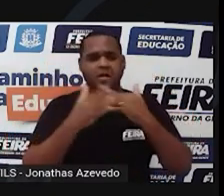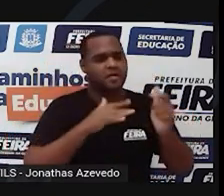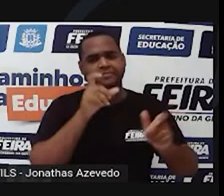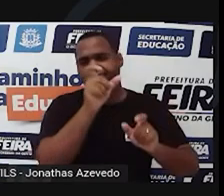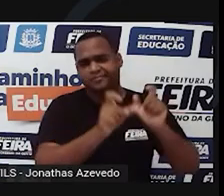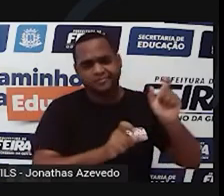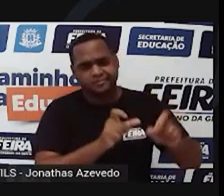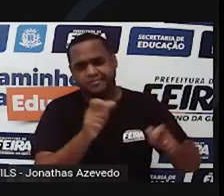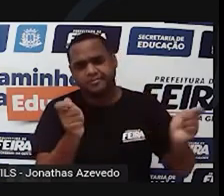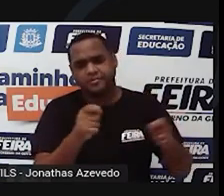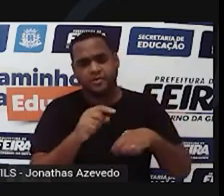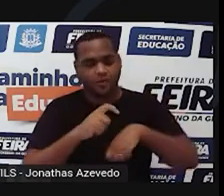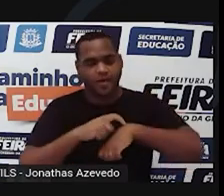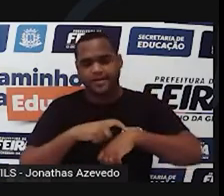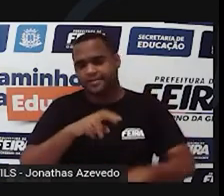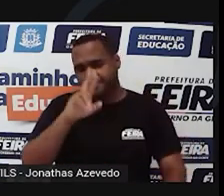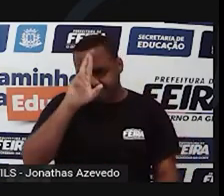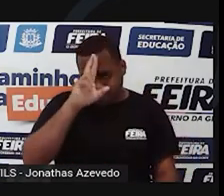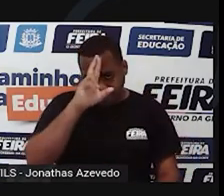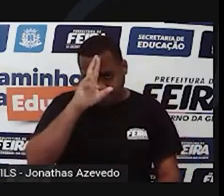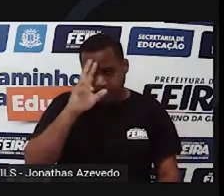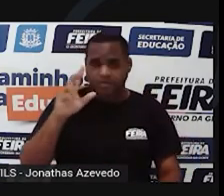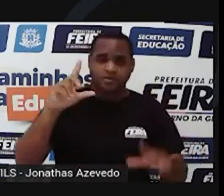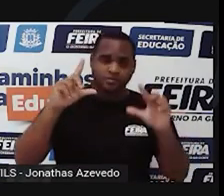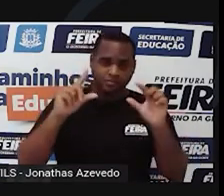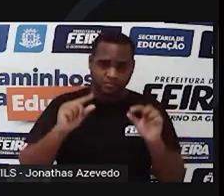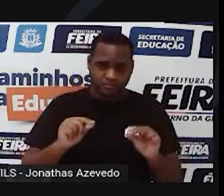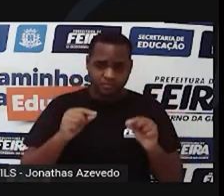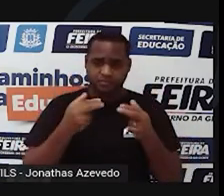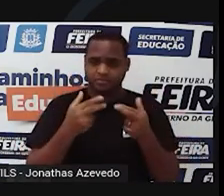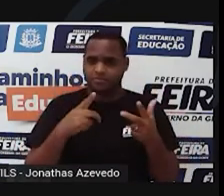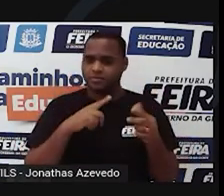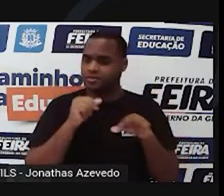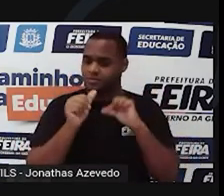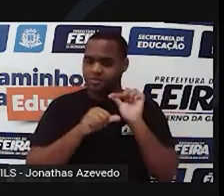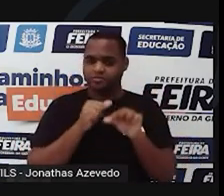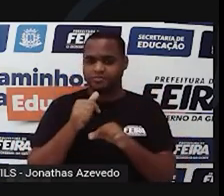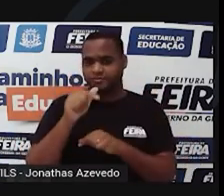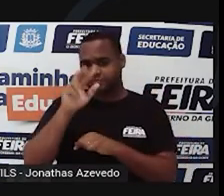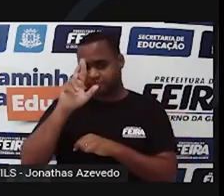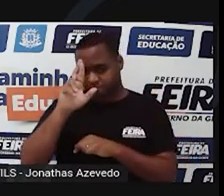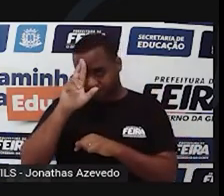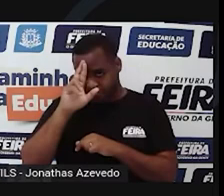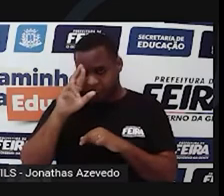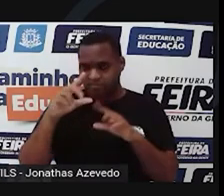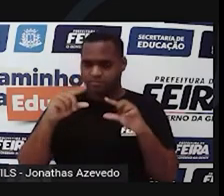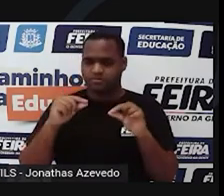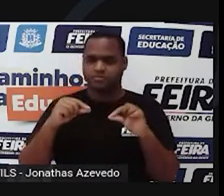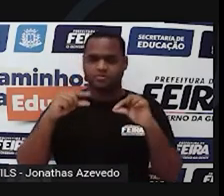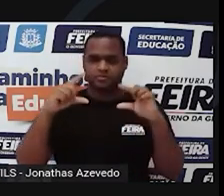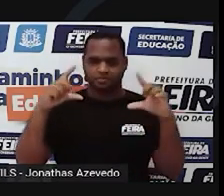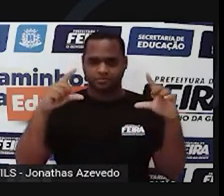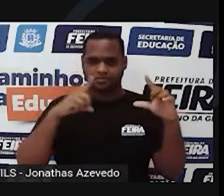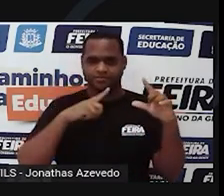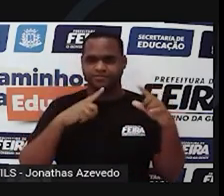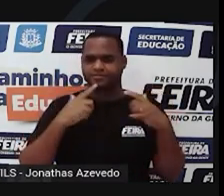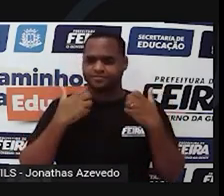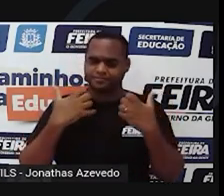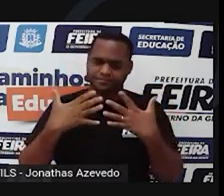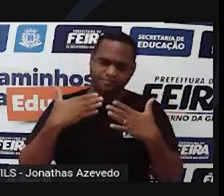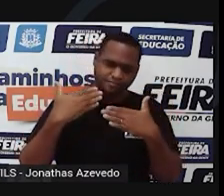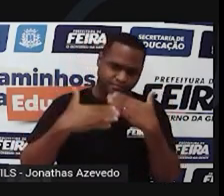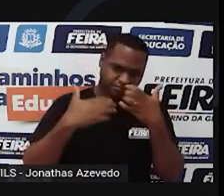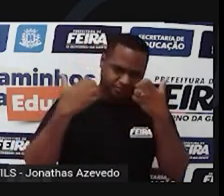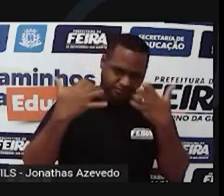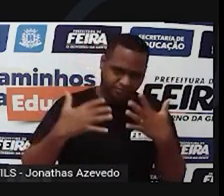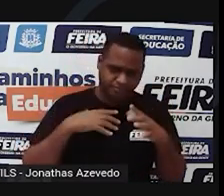Até 12 horas vai diminuindo e depois das 12 horas vai aumentando. O legal é que devido a essa mudança